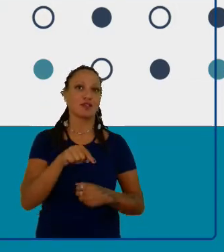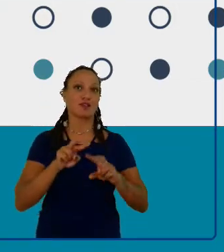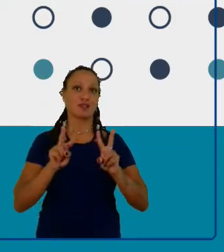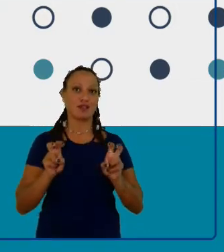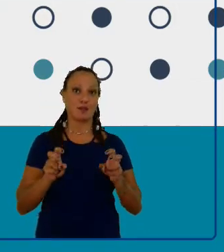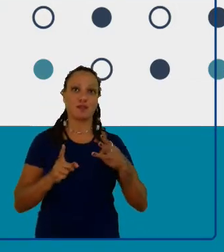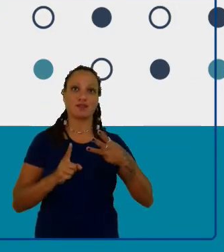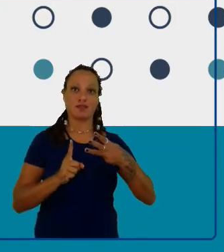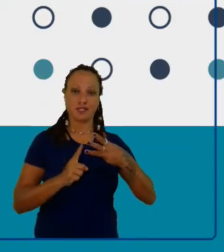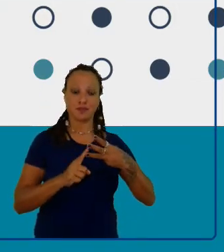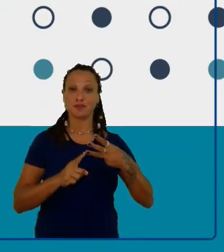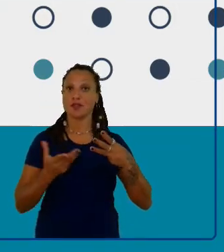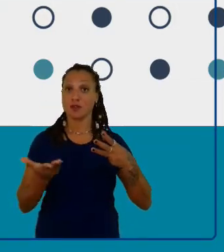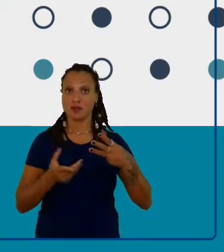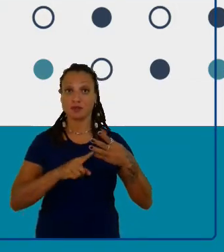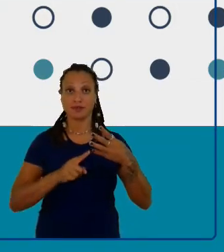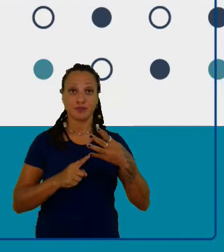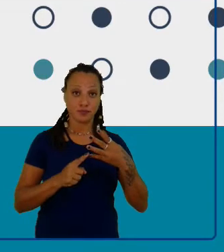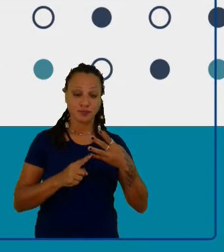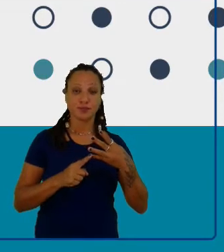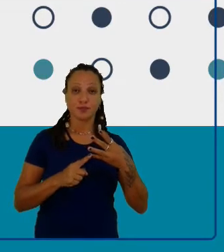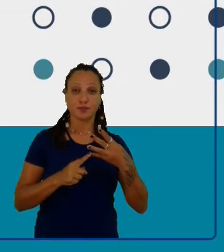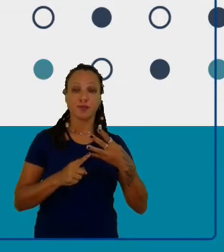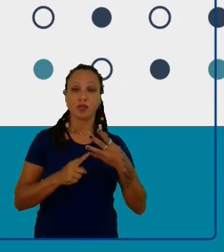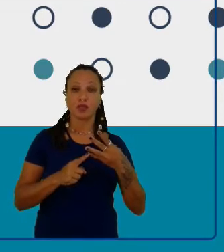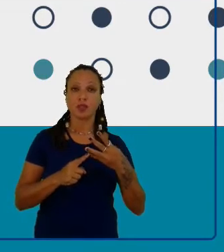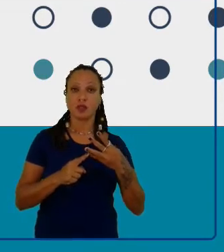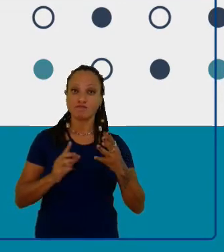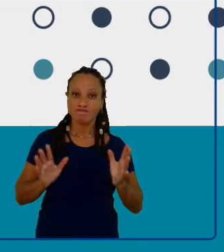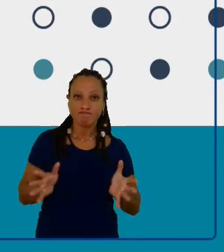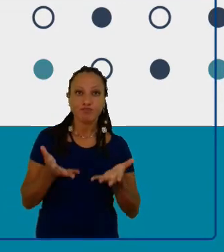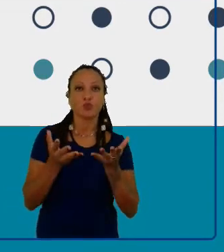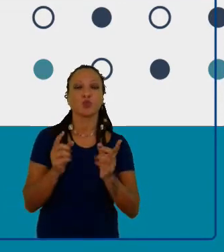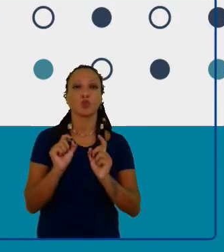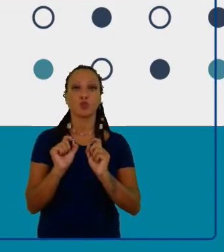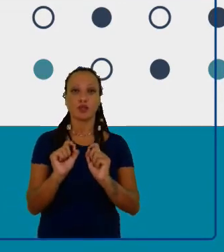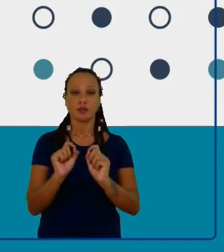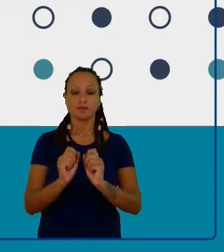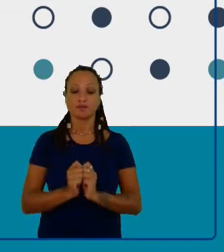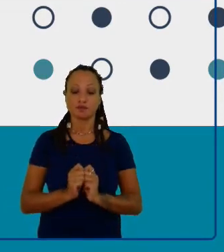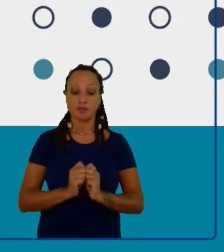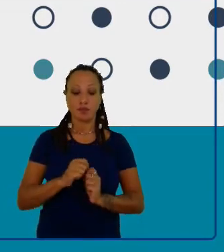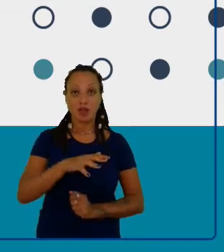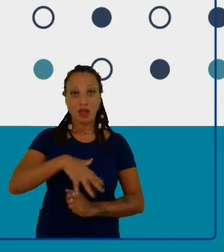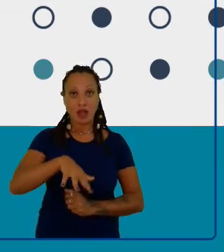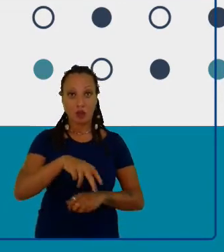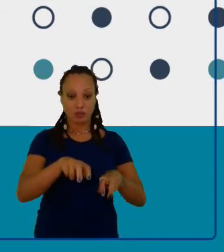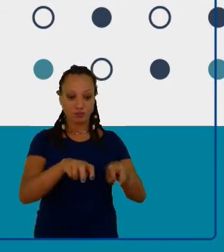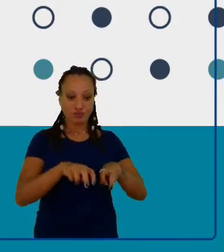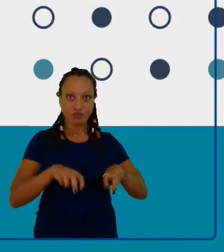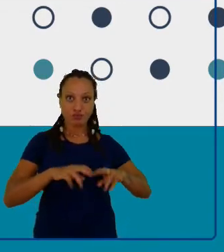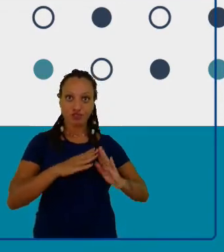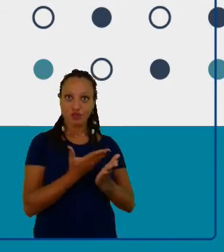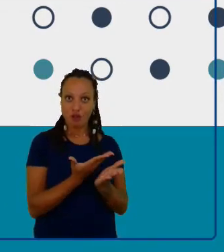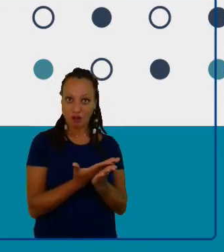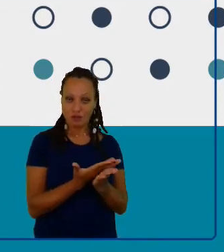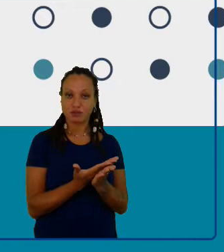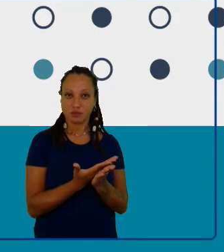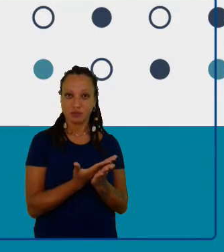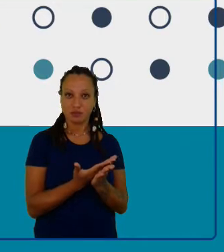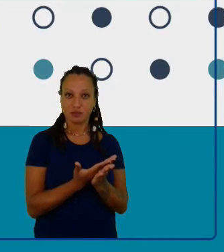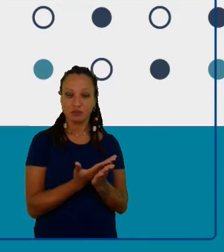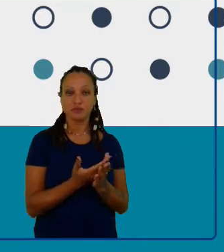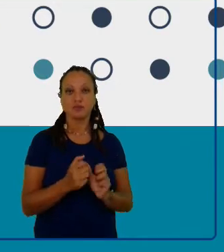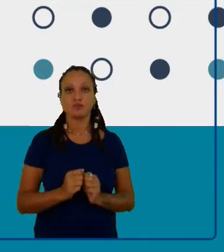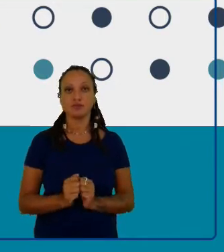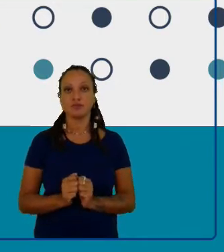item da iniciativa é além da sala de aula. Além da sala de aula, porque nós somos